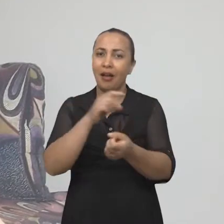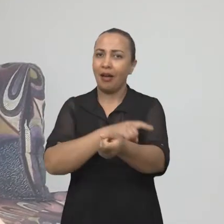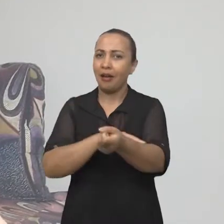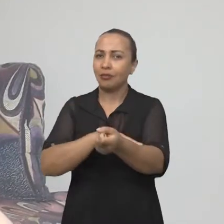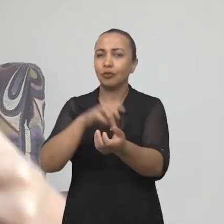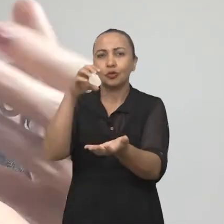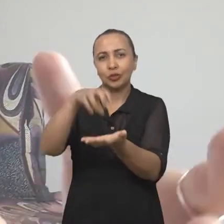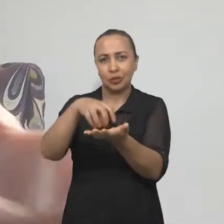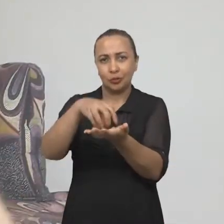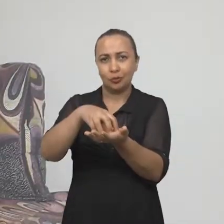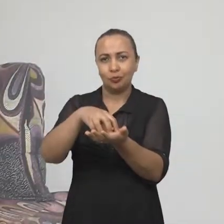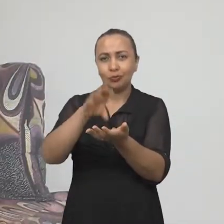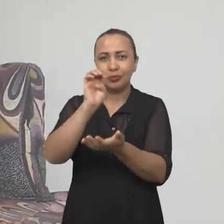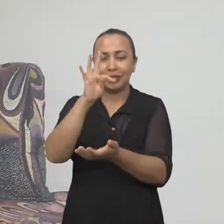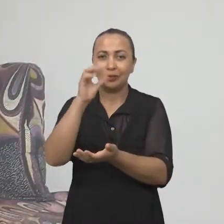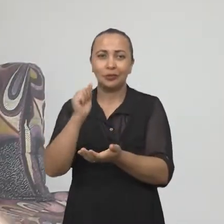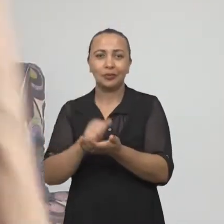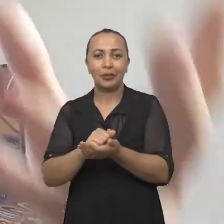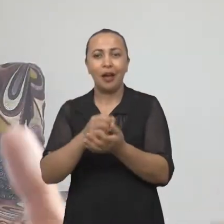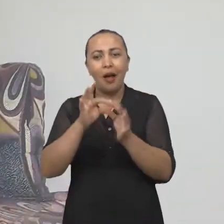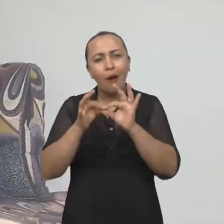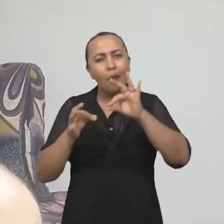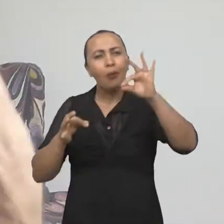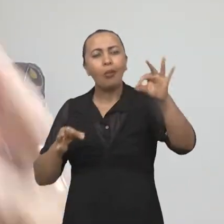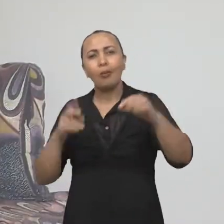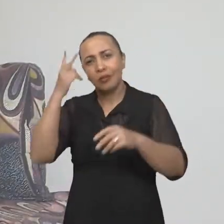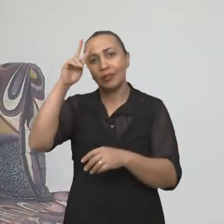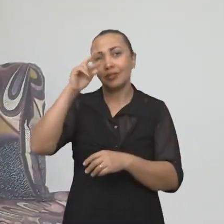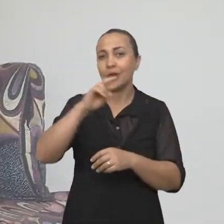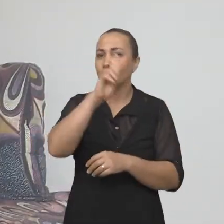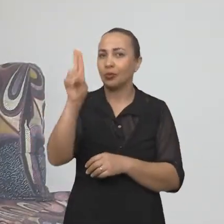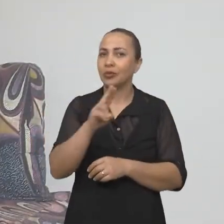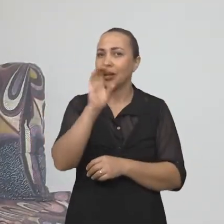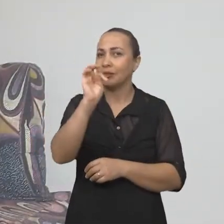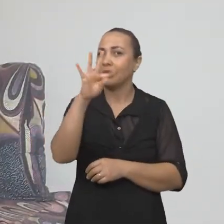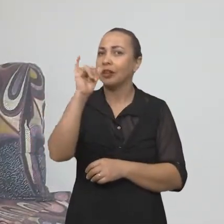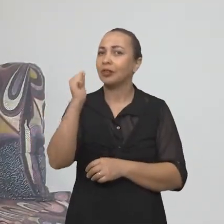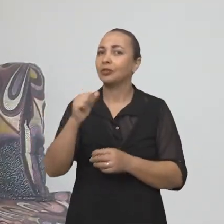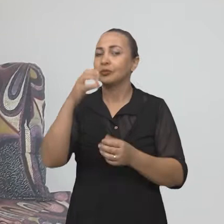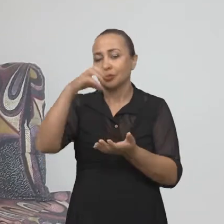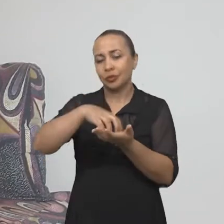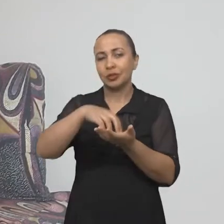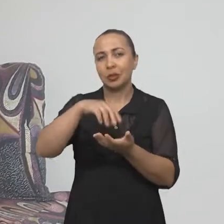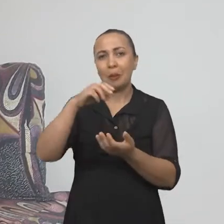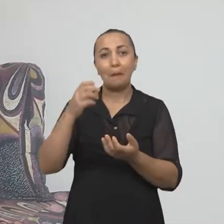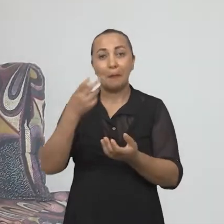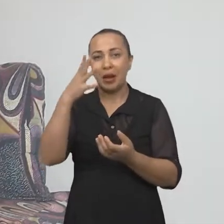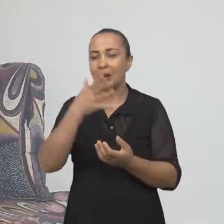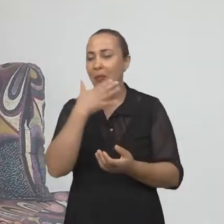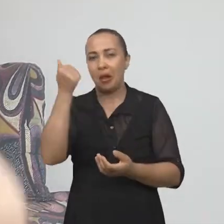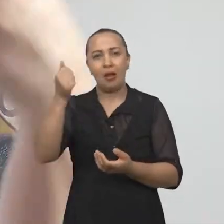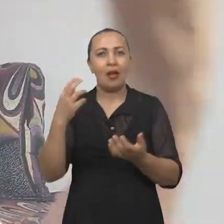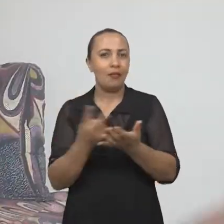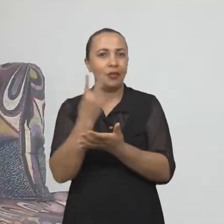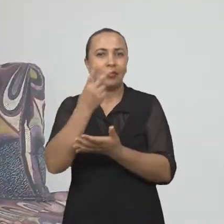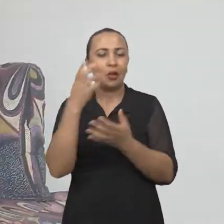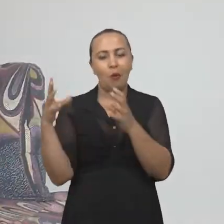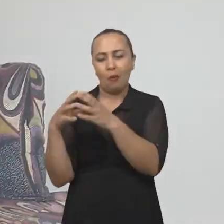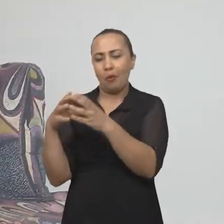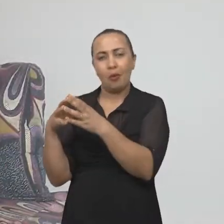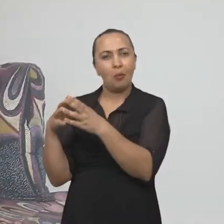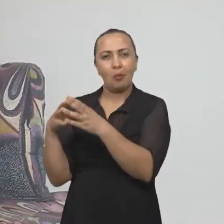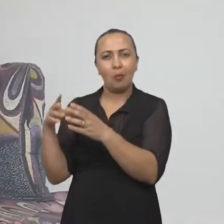etnocêntricos. A questão é que alguns, ao longo da história, usaram esse etnocentrismo, não para supervalorizar o seu grupo,